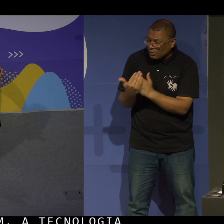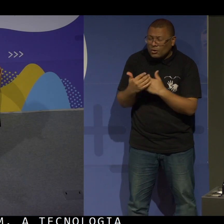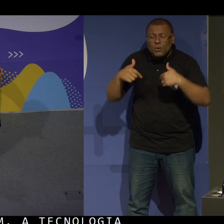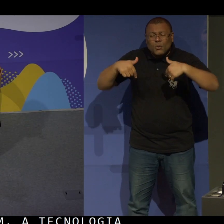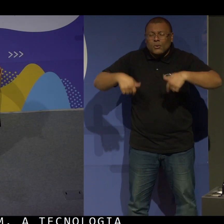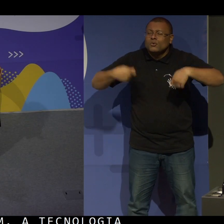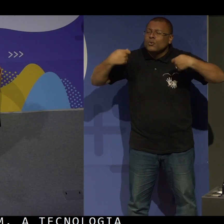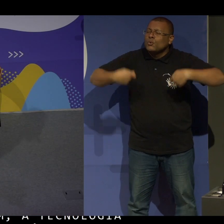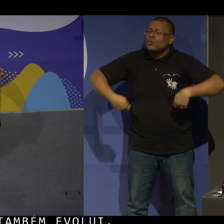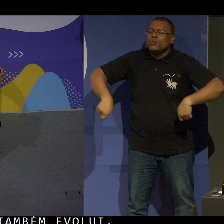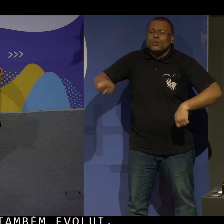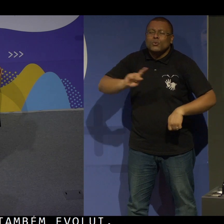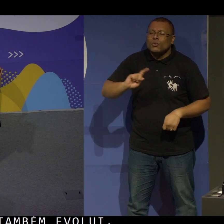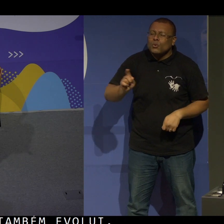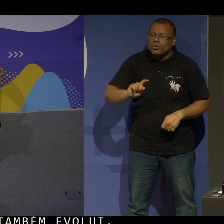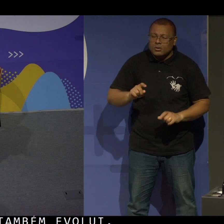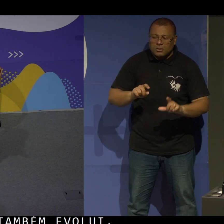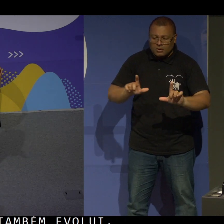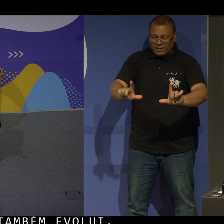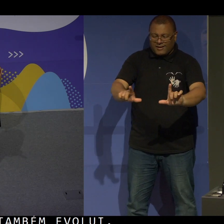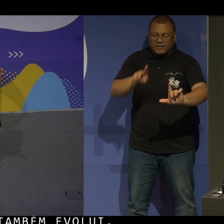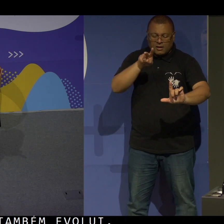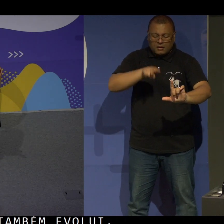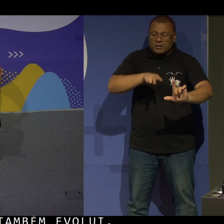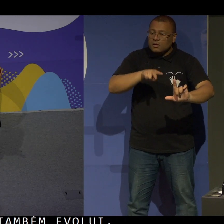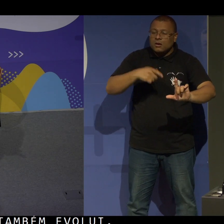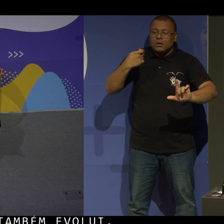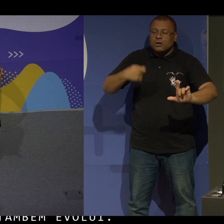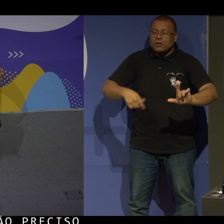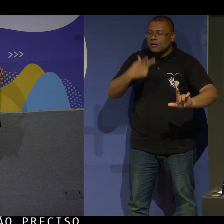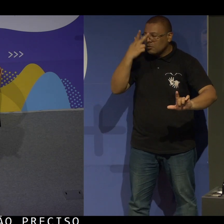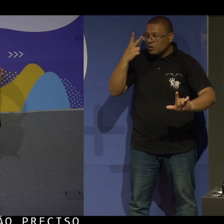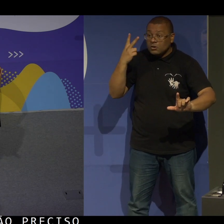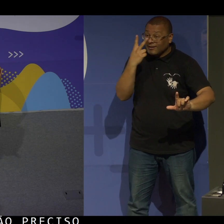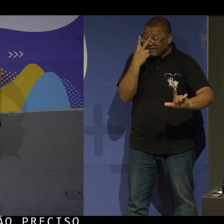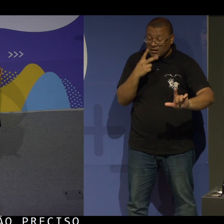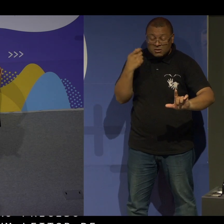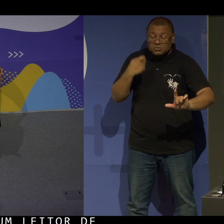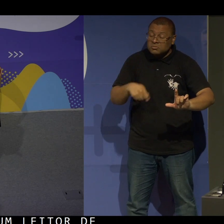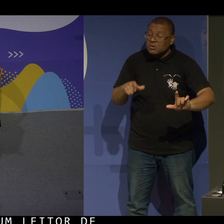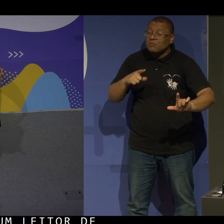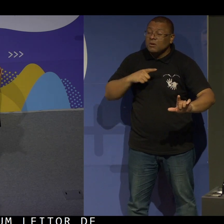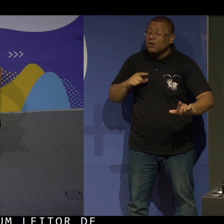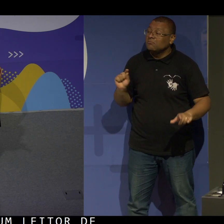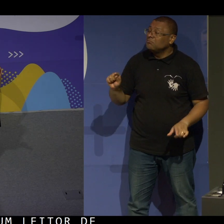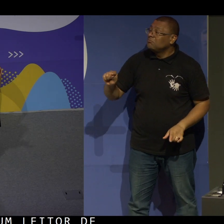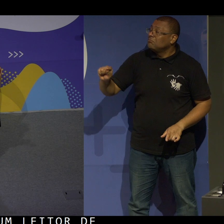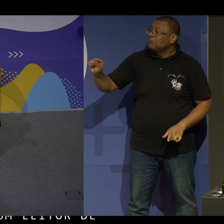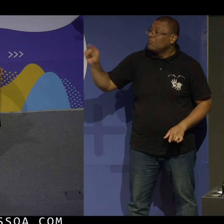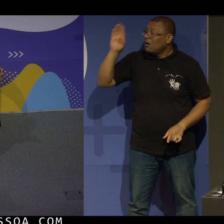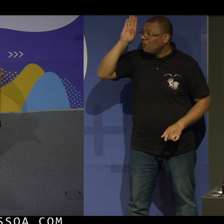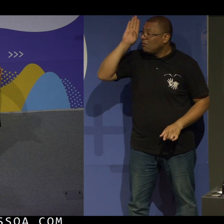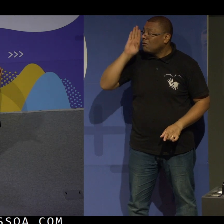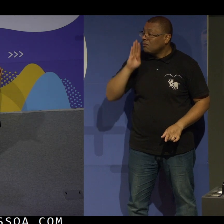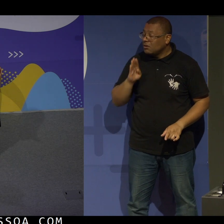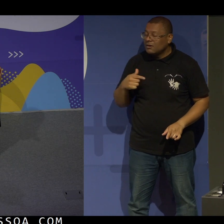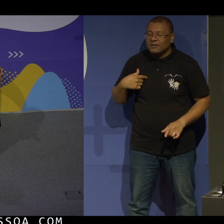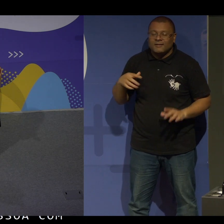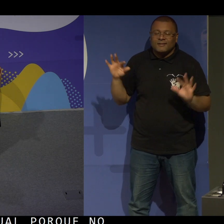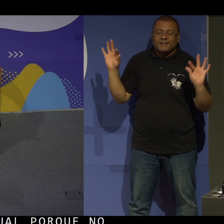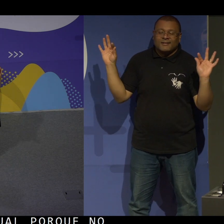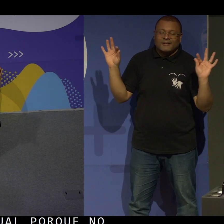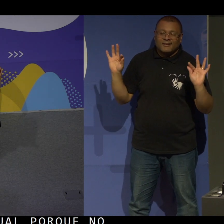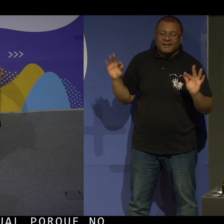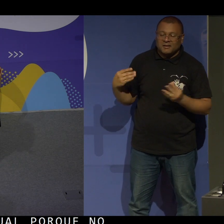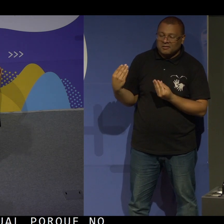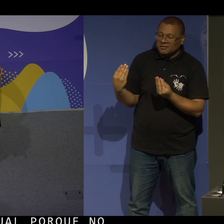preciso disponibilizar um leitor de telas para pessoa com deficiência visual, porque no mercado tem gratuitamente. E eu fico muito feliz com isso.